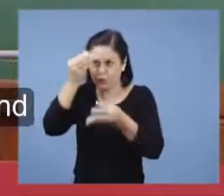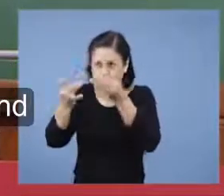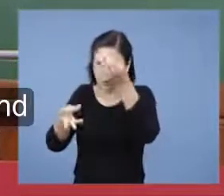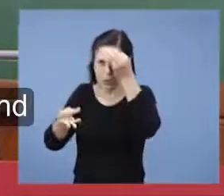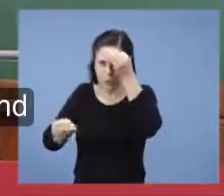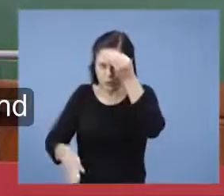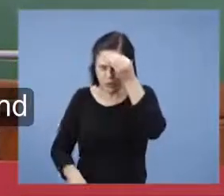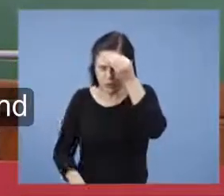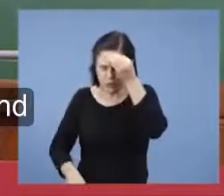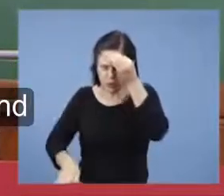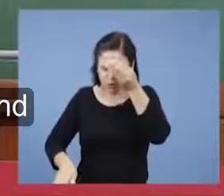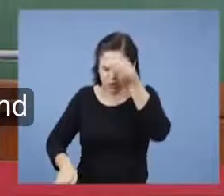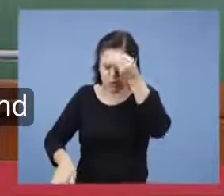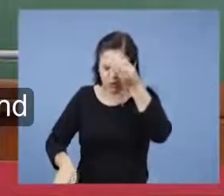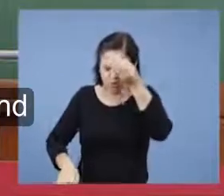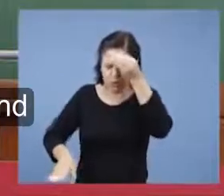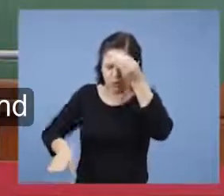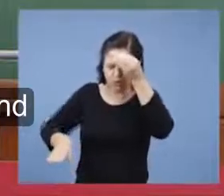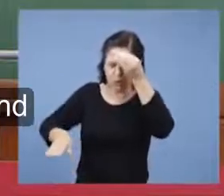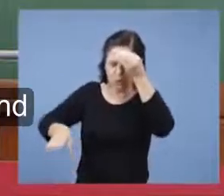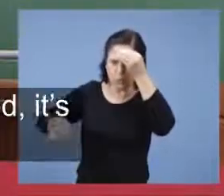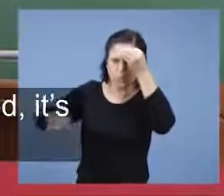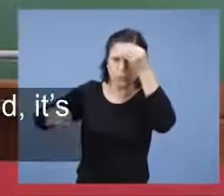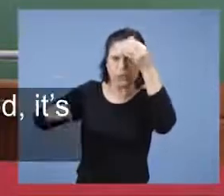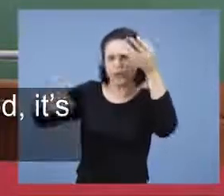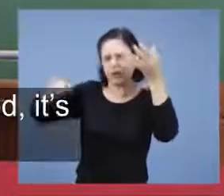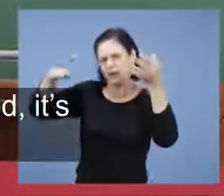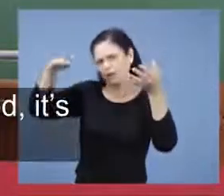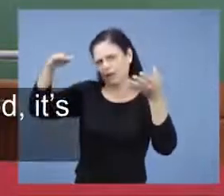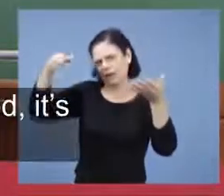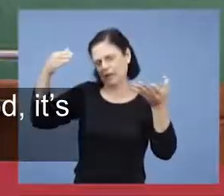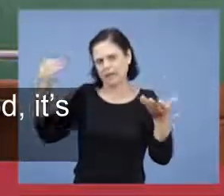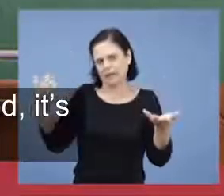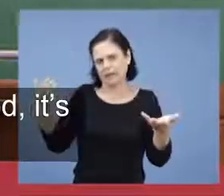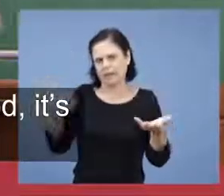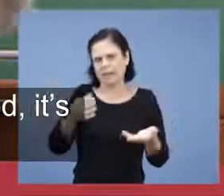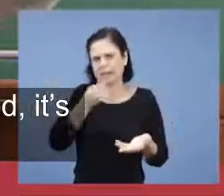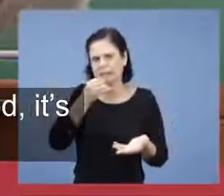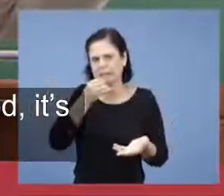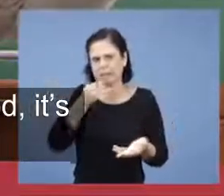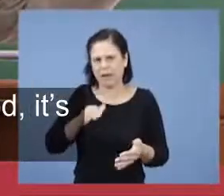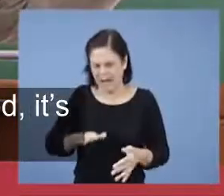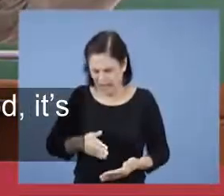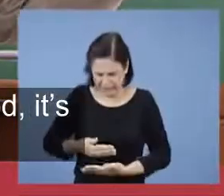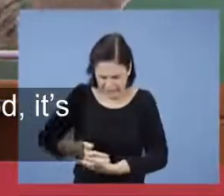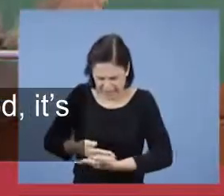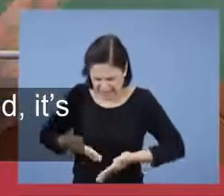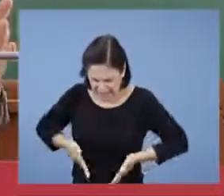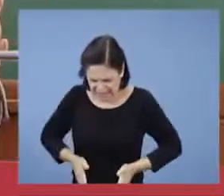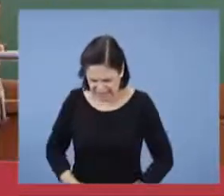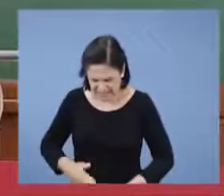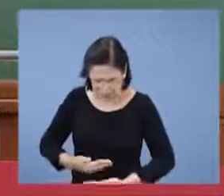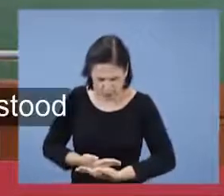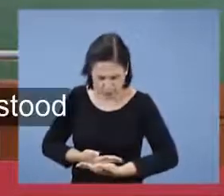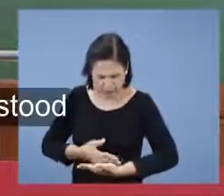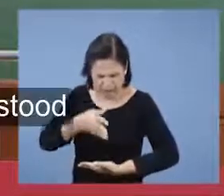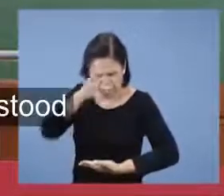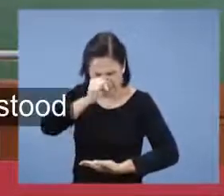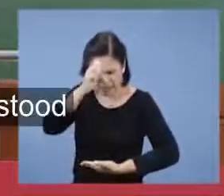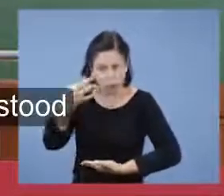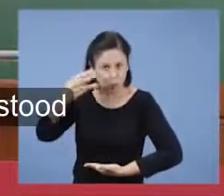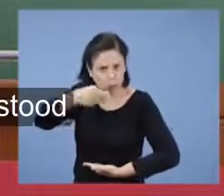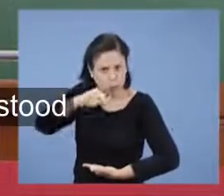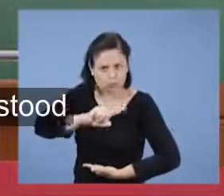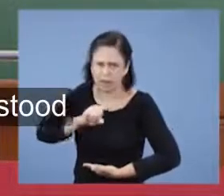simplesmente, alguém que cresceu um dia, e aprendeu uma coisa, que era de criança. Não é. O